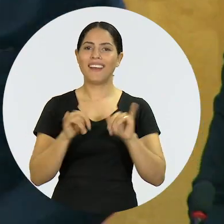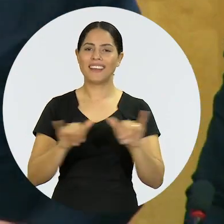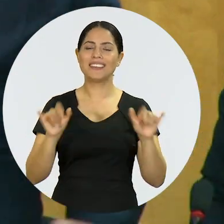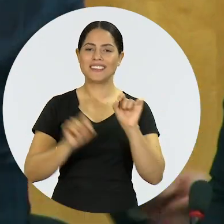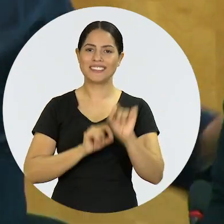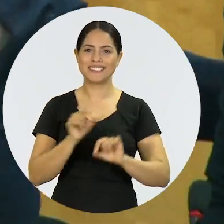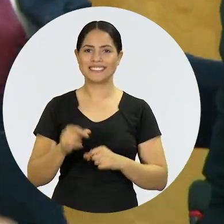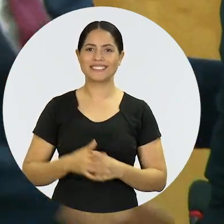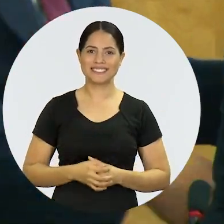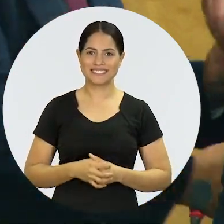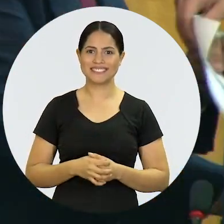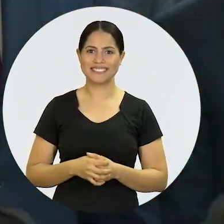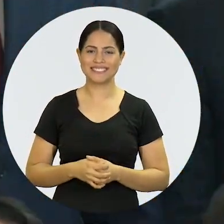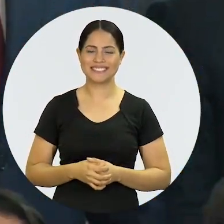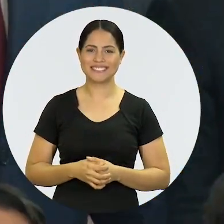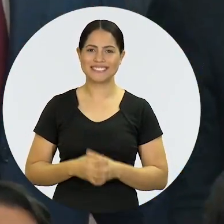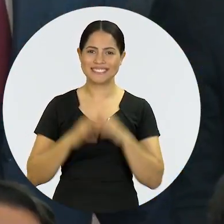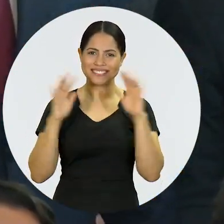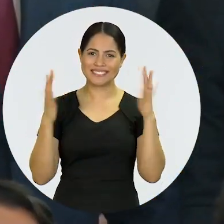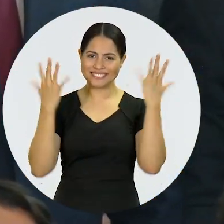advogados e advogadas.